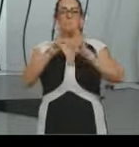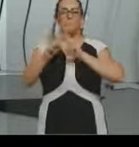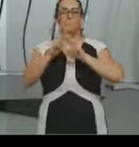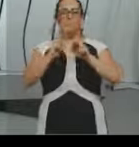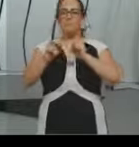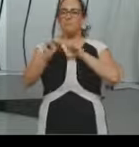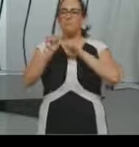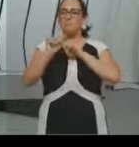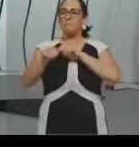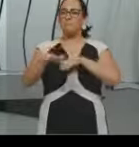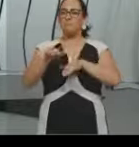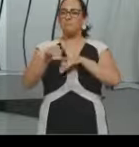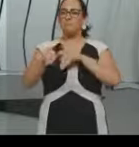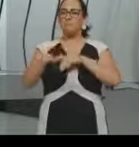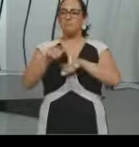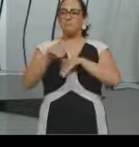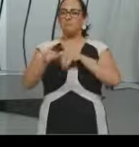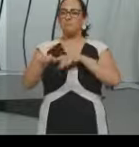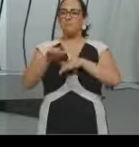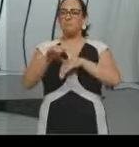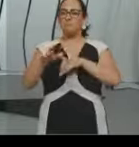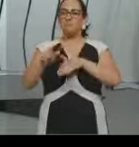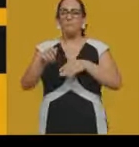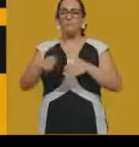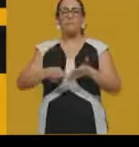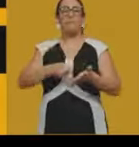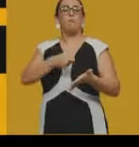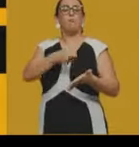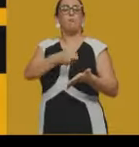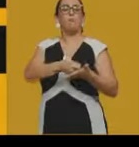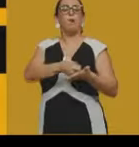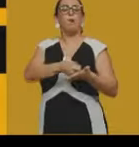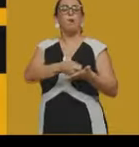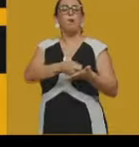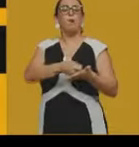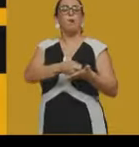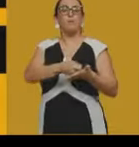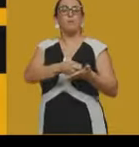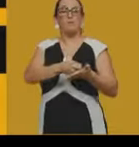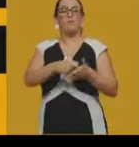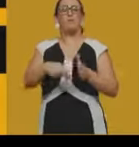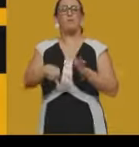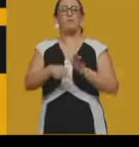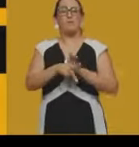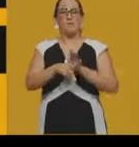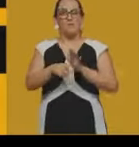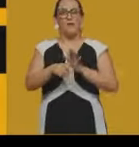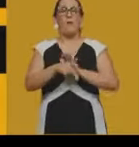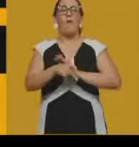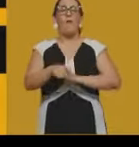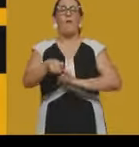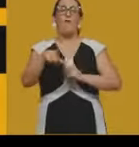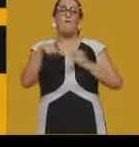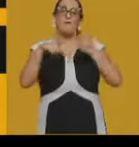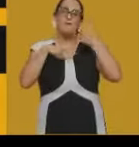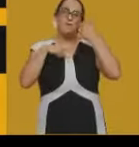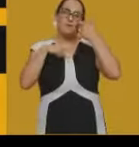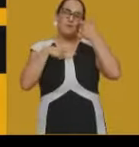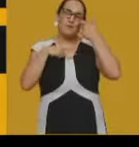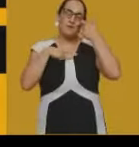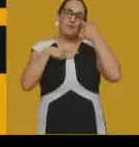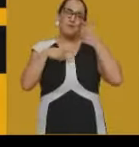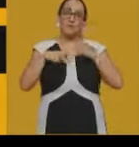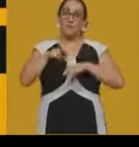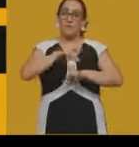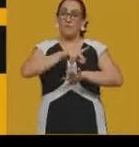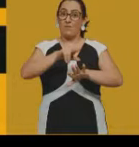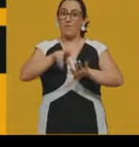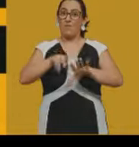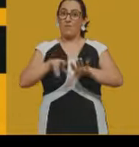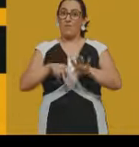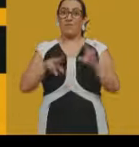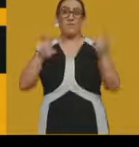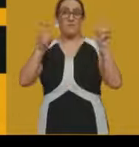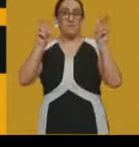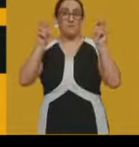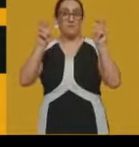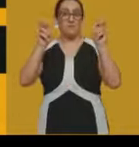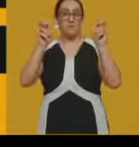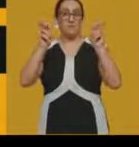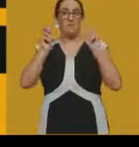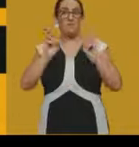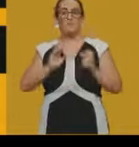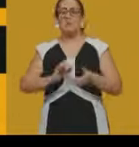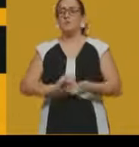um posicionamento maior, vamos dizer, um engajamento maior por determinadas causas, como a causa dos